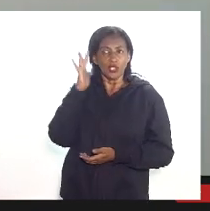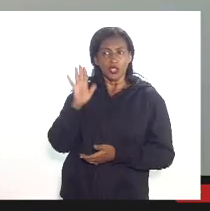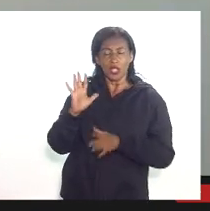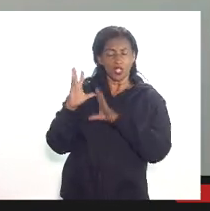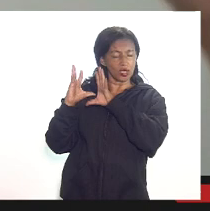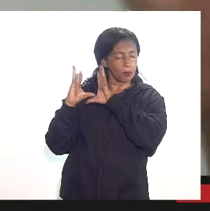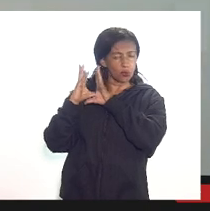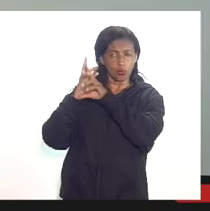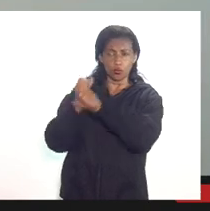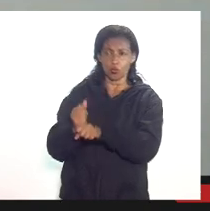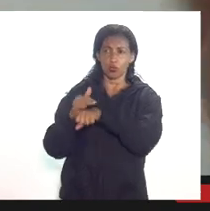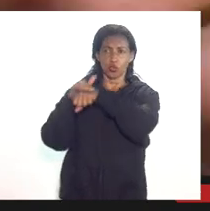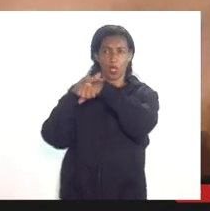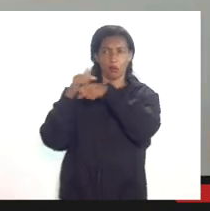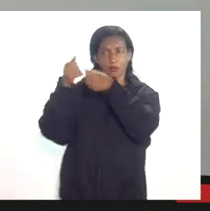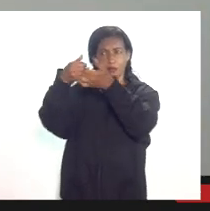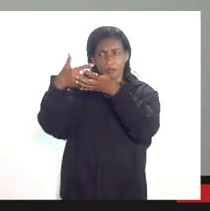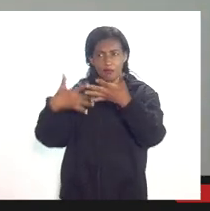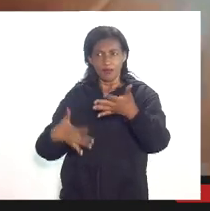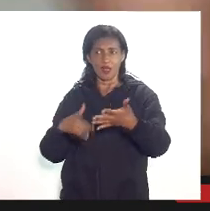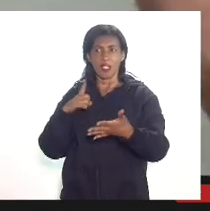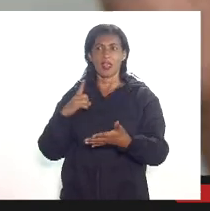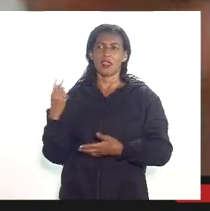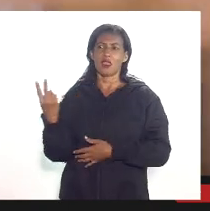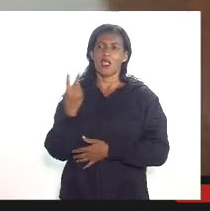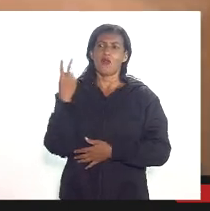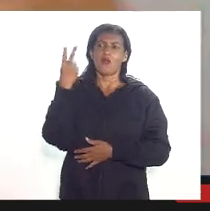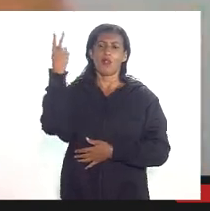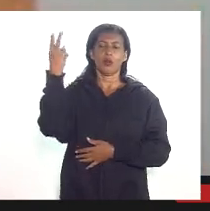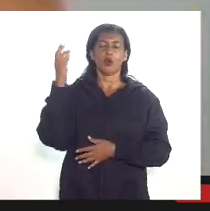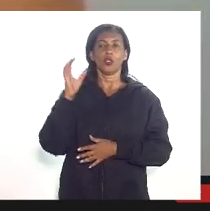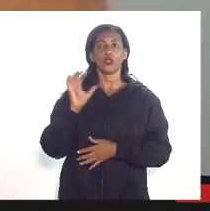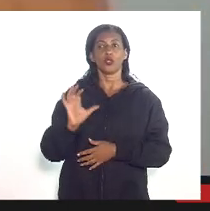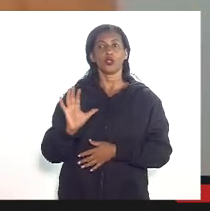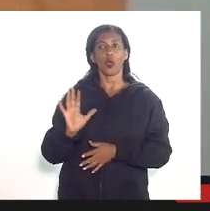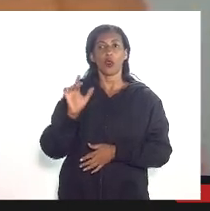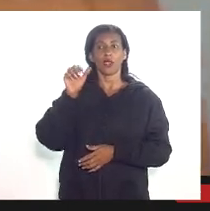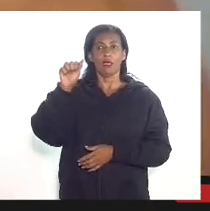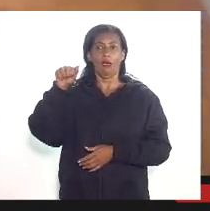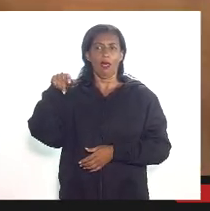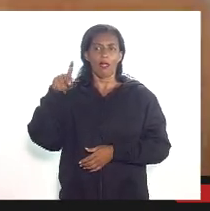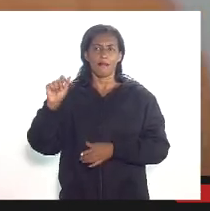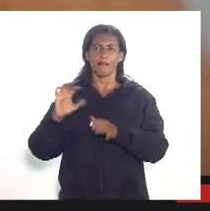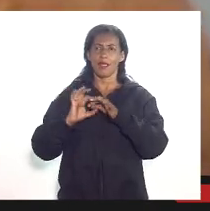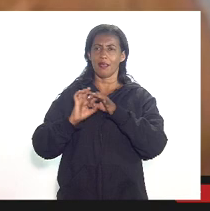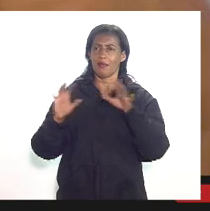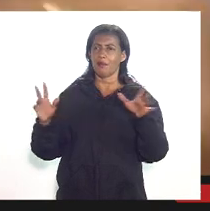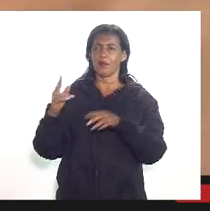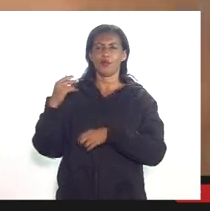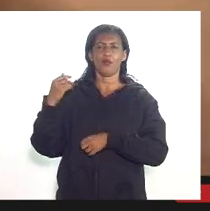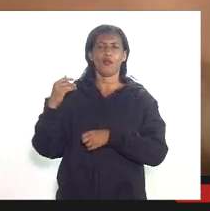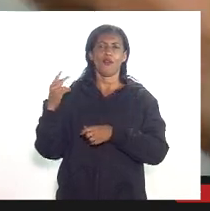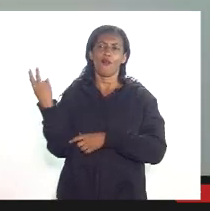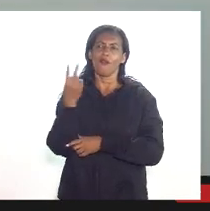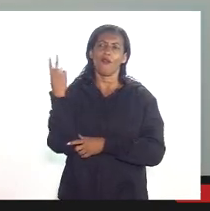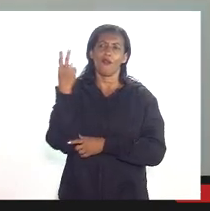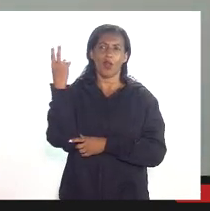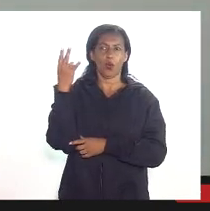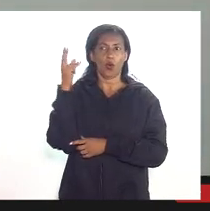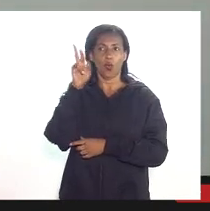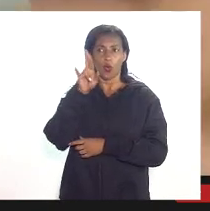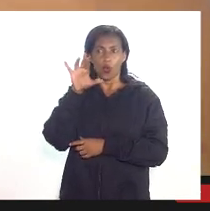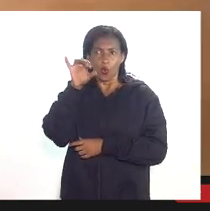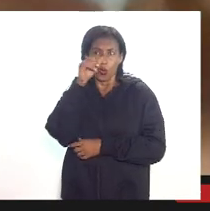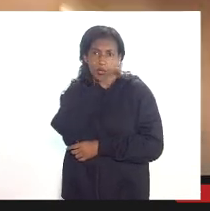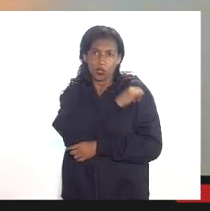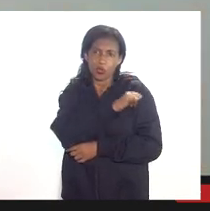falado que existe tal valor só que aí INP abriu mão em tese dos valores seriam dos municípios e dos estados o Rio de Janeiro em tese